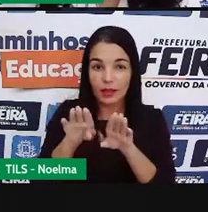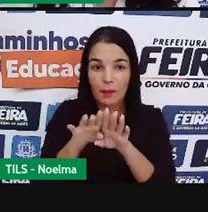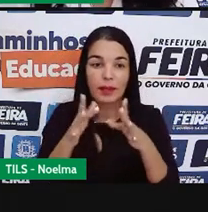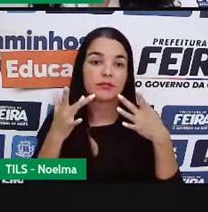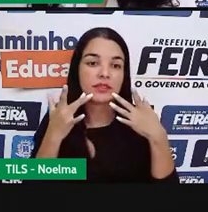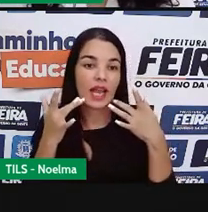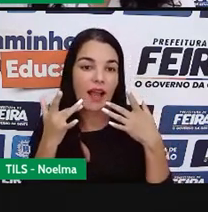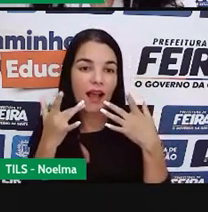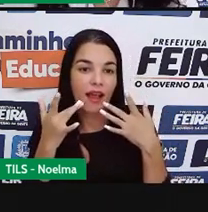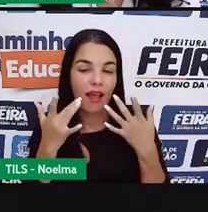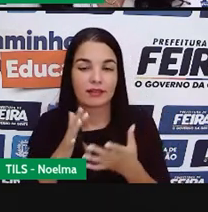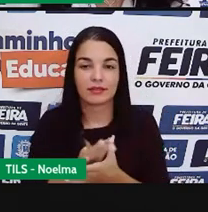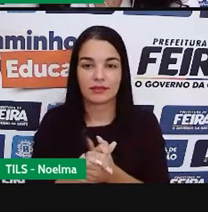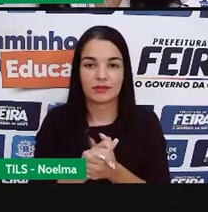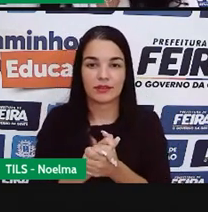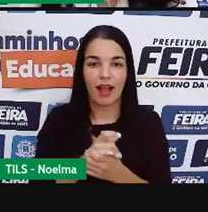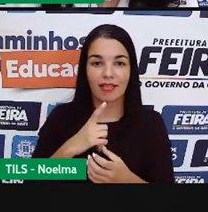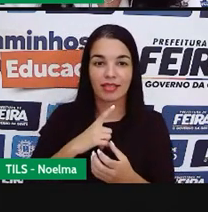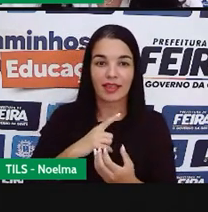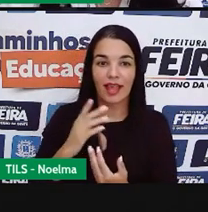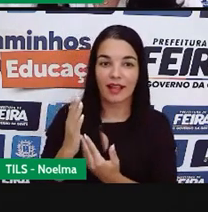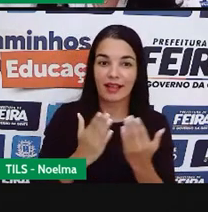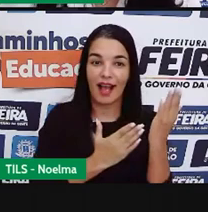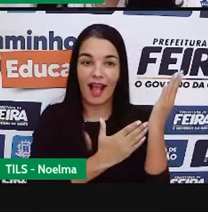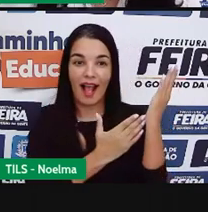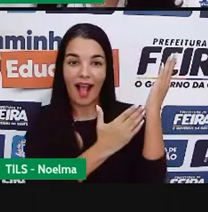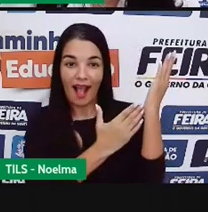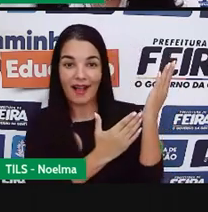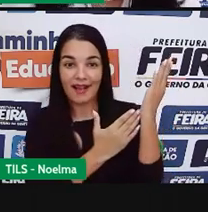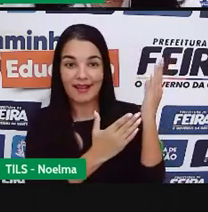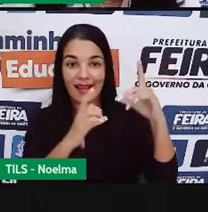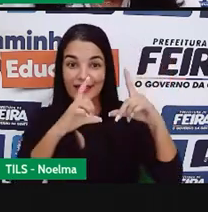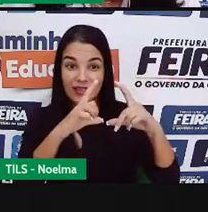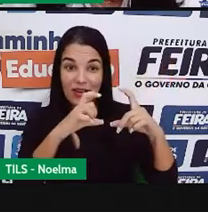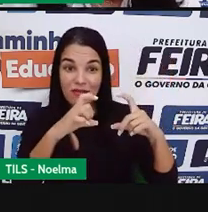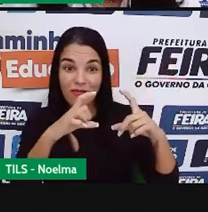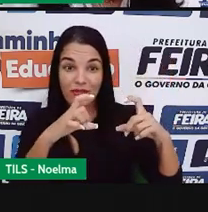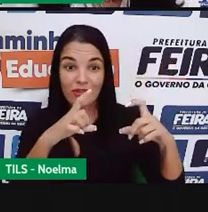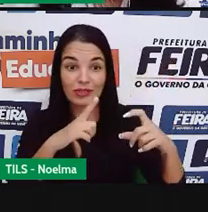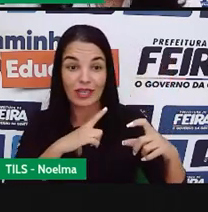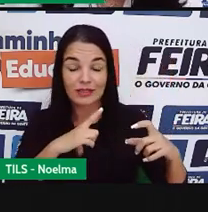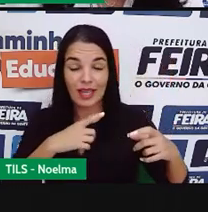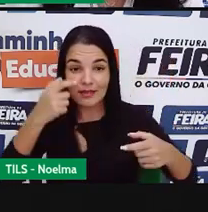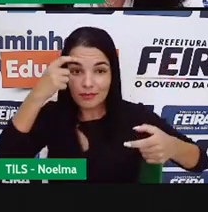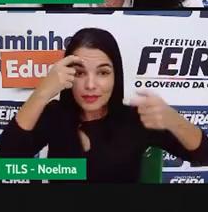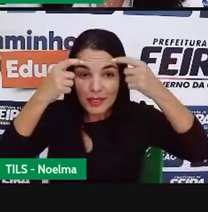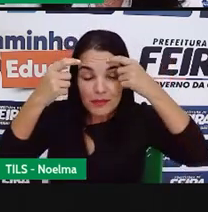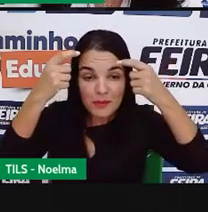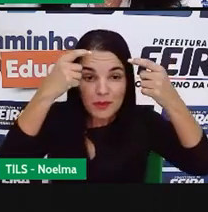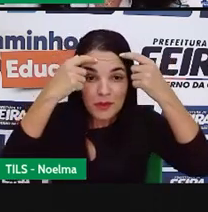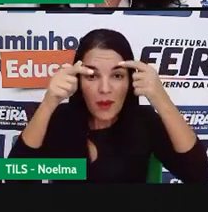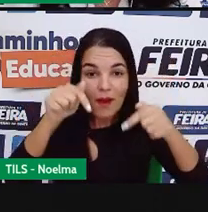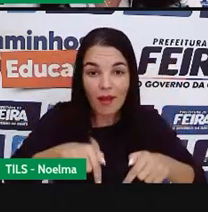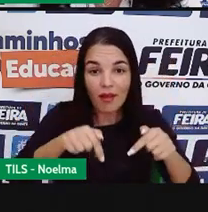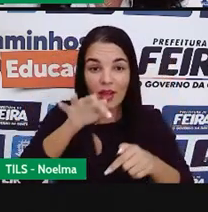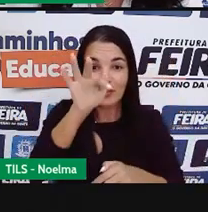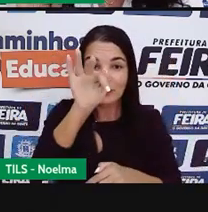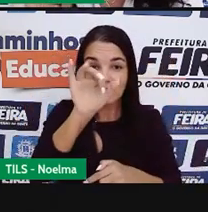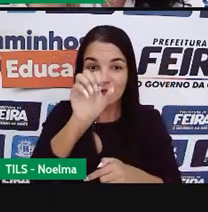Aqui estão as fotos que ficam disponíveis no memorial de feira. Os nossos